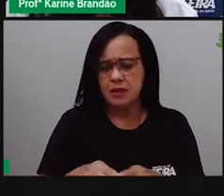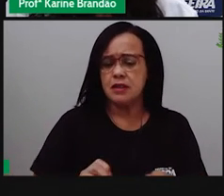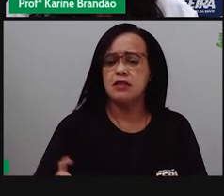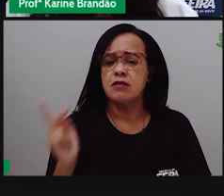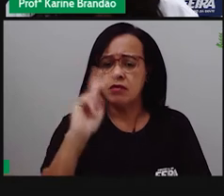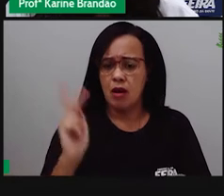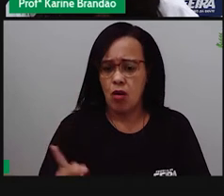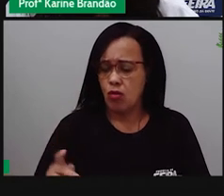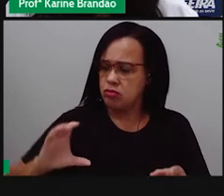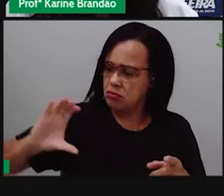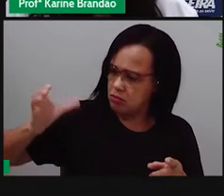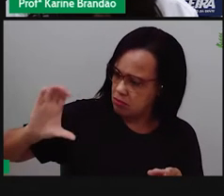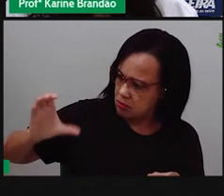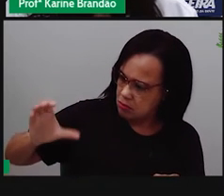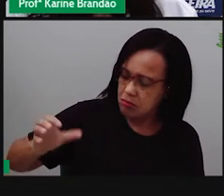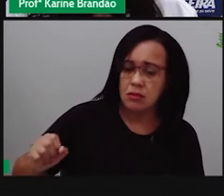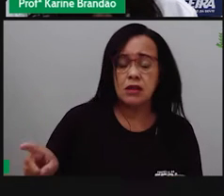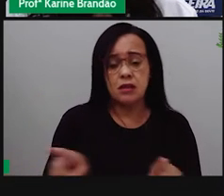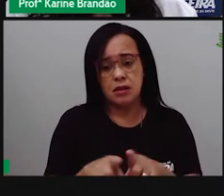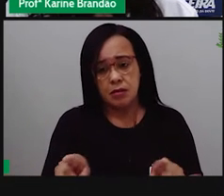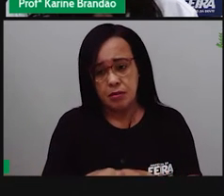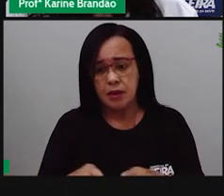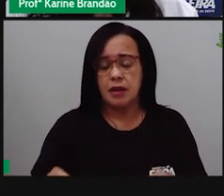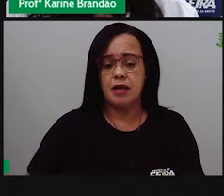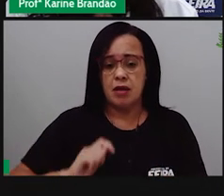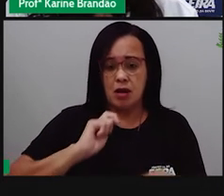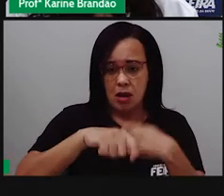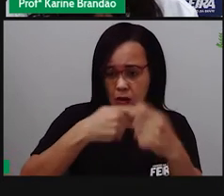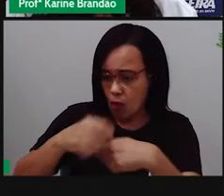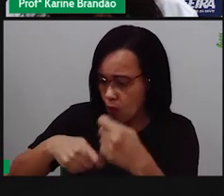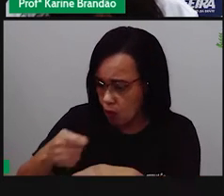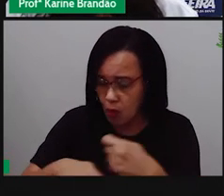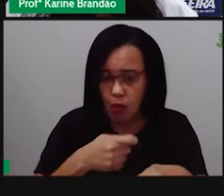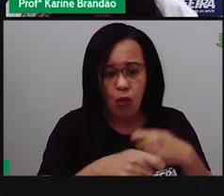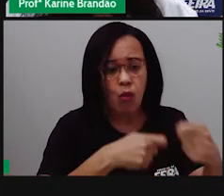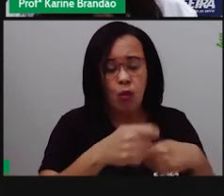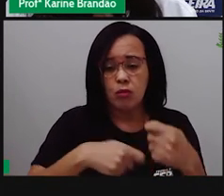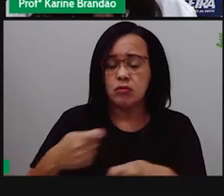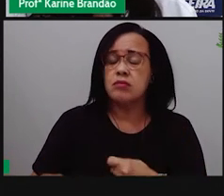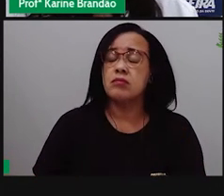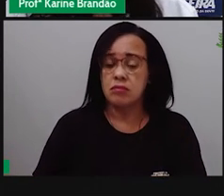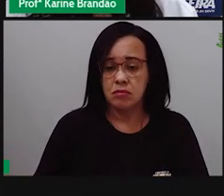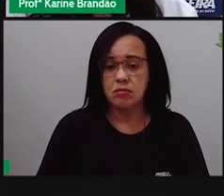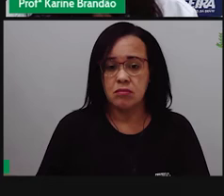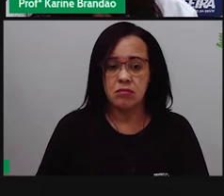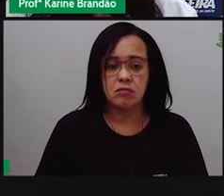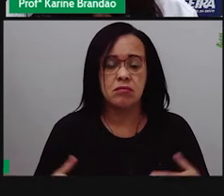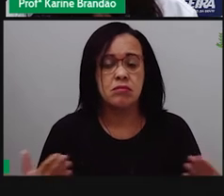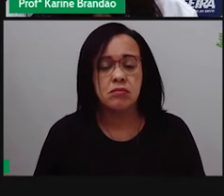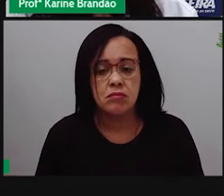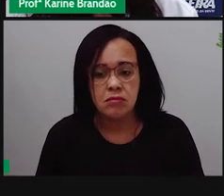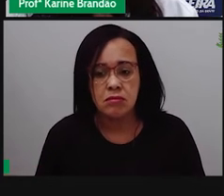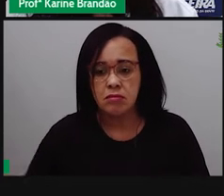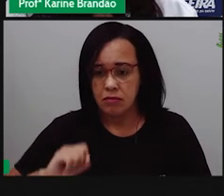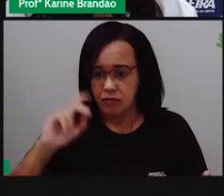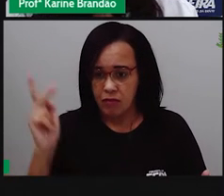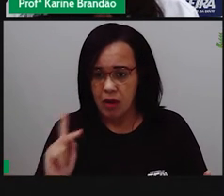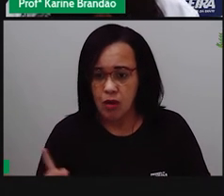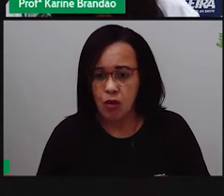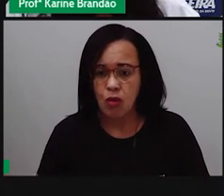tem um valor econômico, ela tem um valor recreativo, ela tem um valor